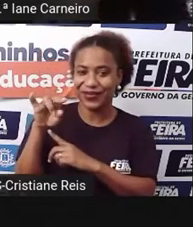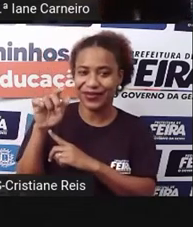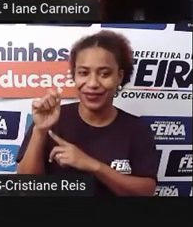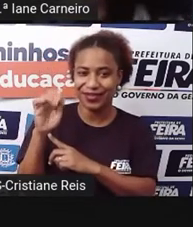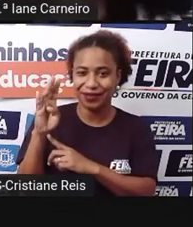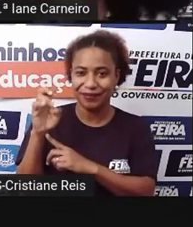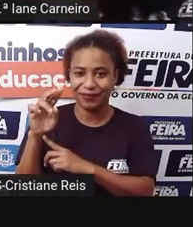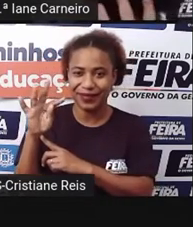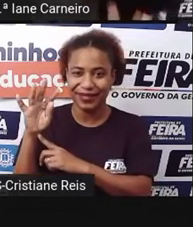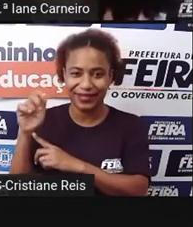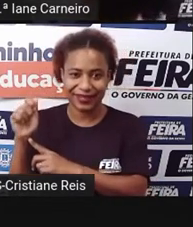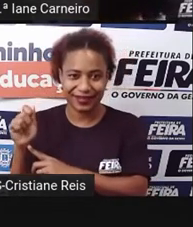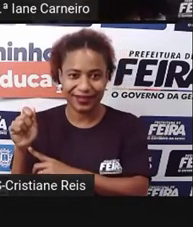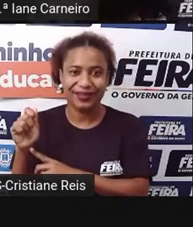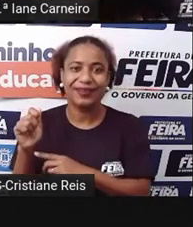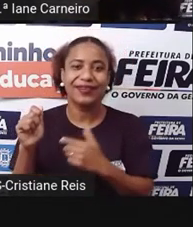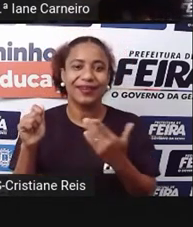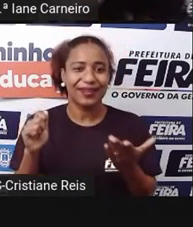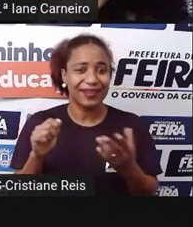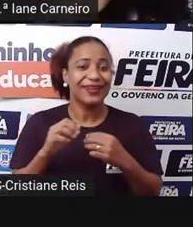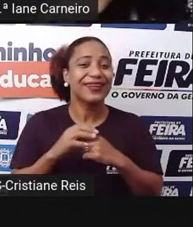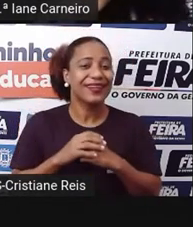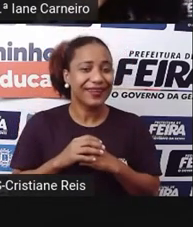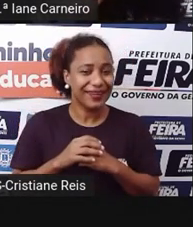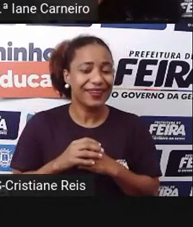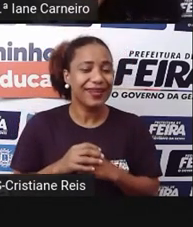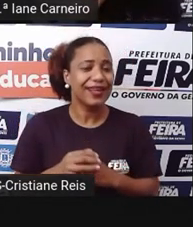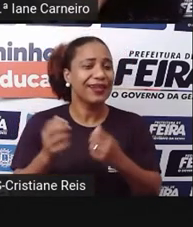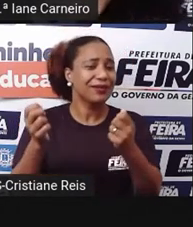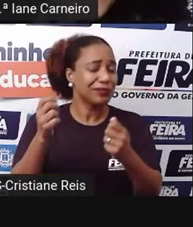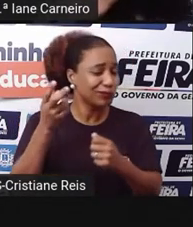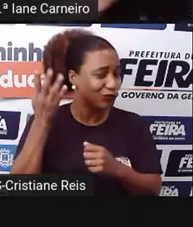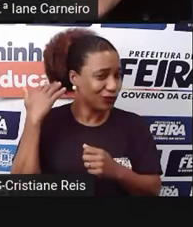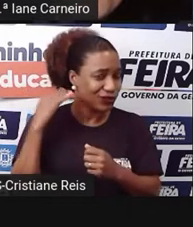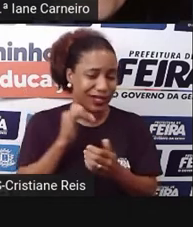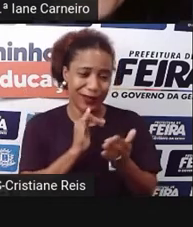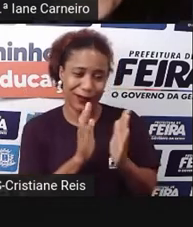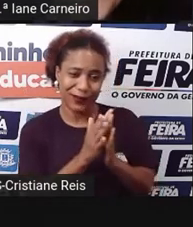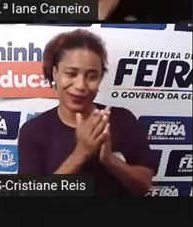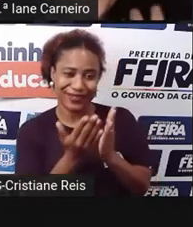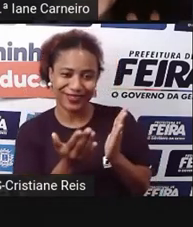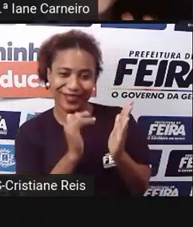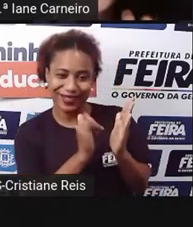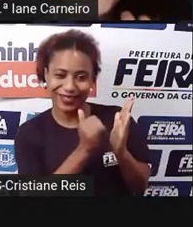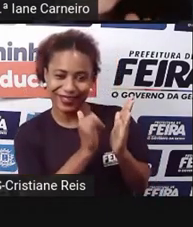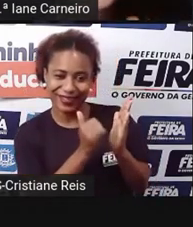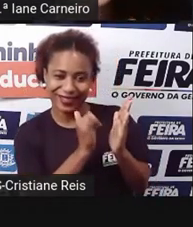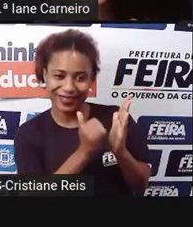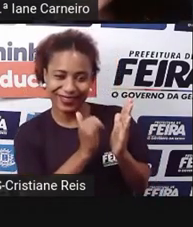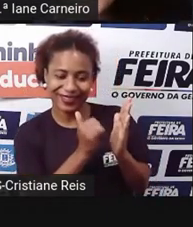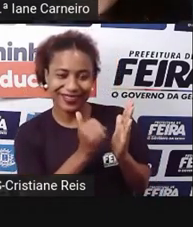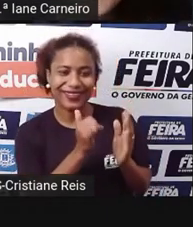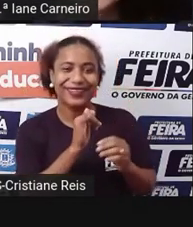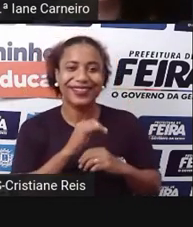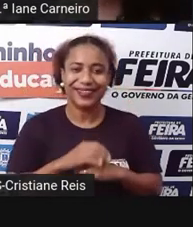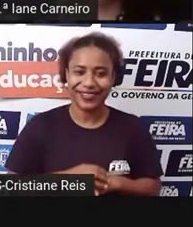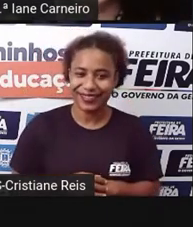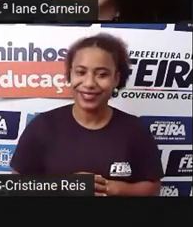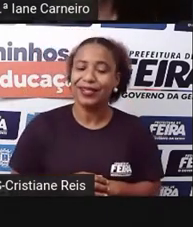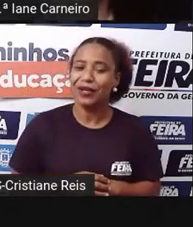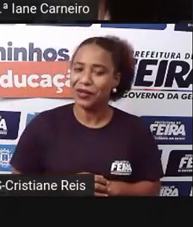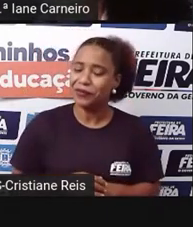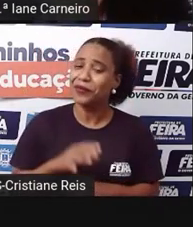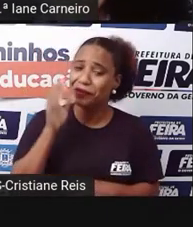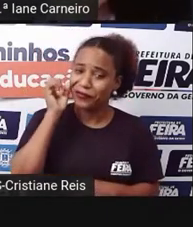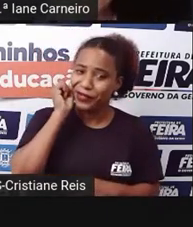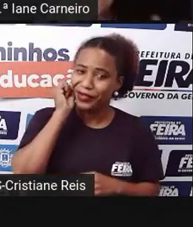a sua aventura com o lobo e fiquei ouvindo. Deu uma vontade doida de estar lá na